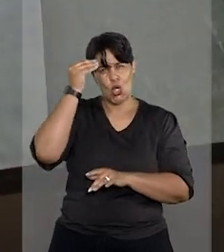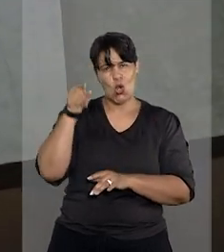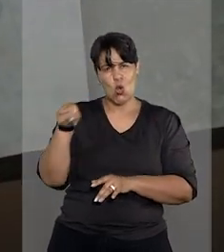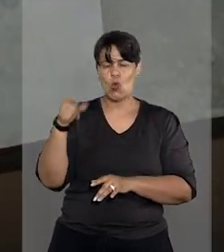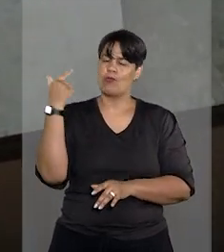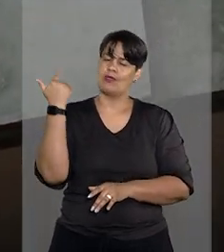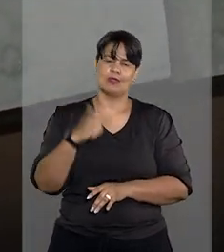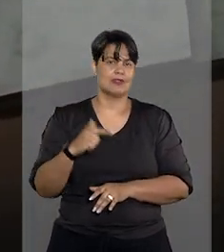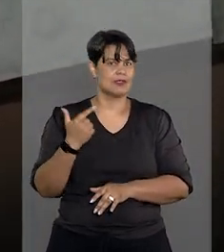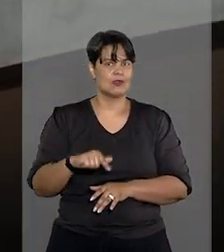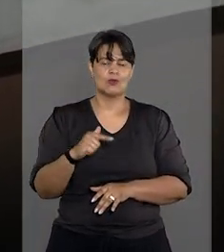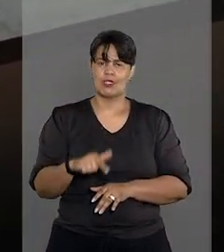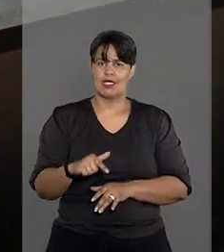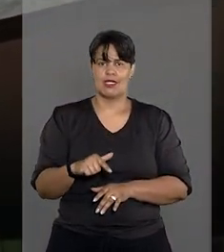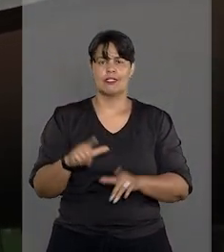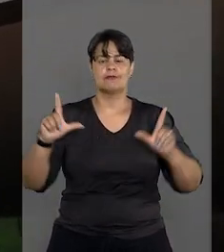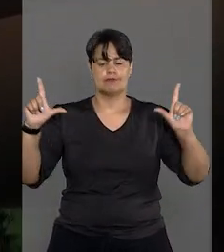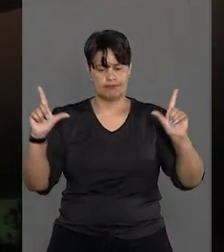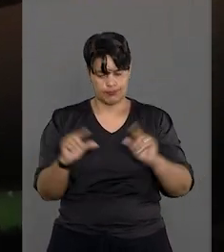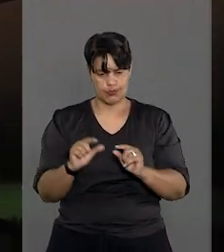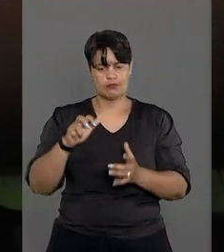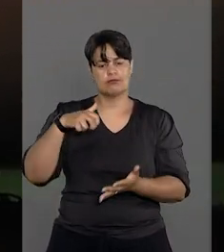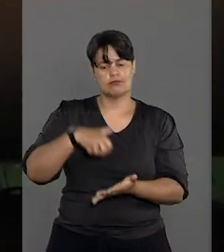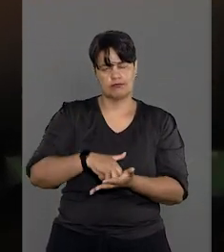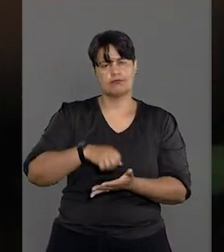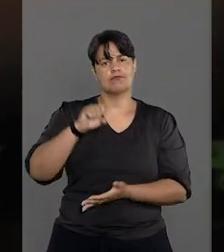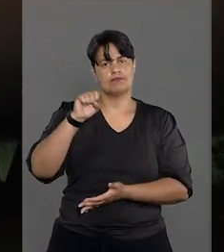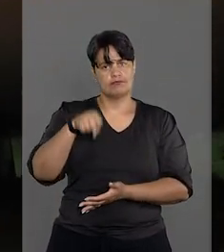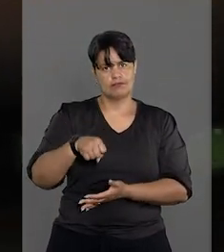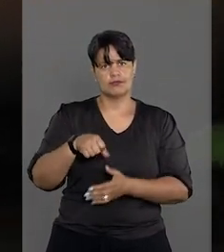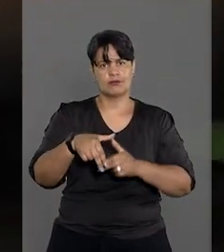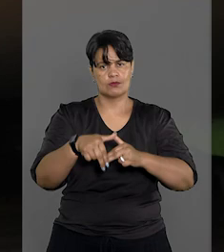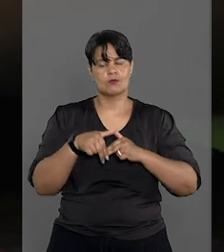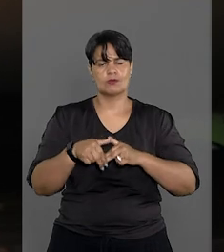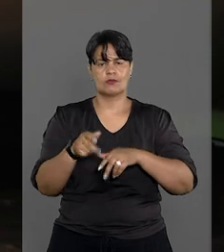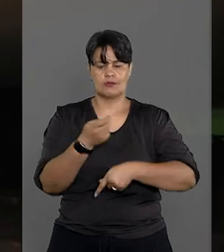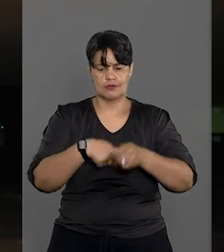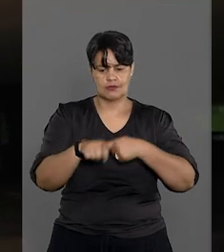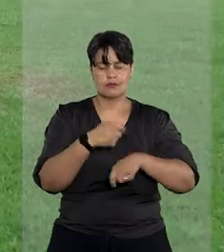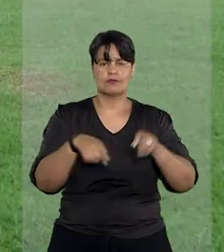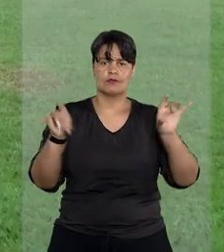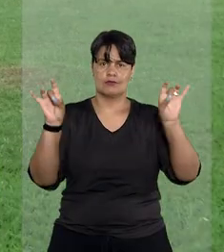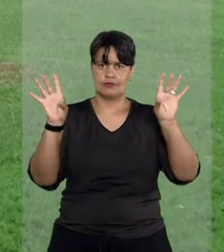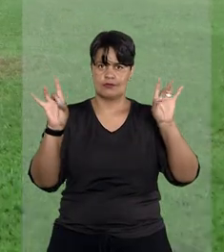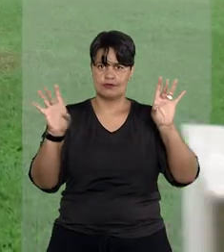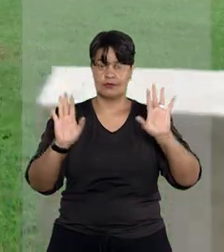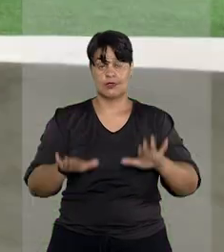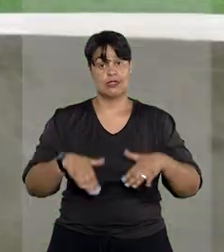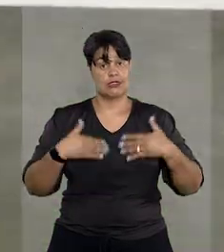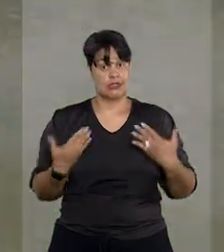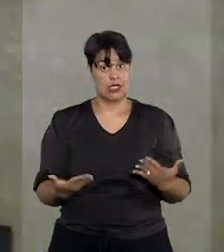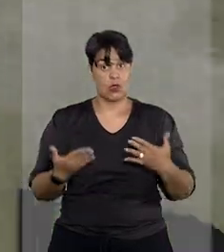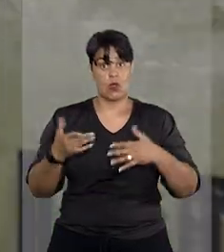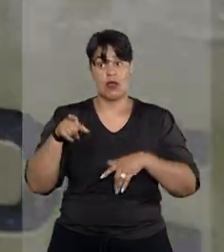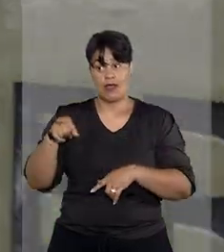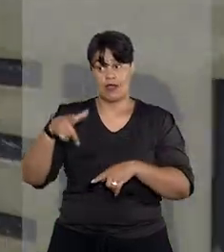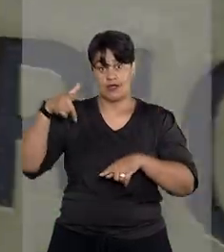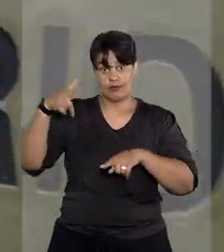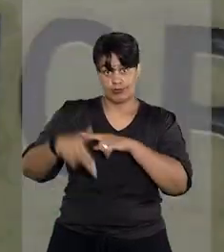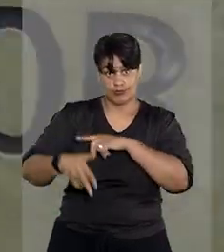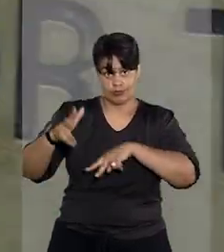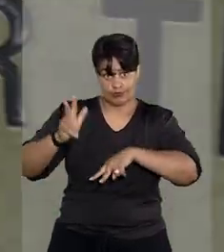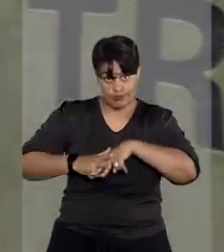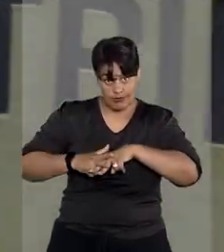culpabilidade e aplicou a redução de pena correspondente ao tráfico privilegiado. Com isso, a pena privativa de